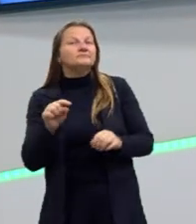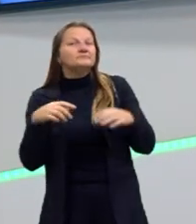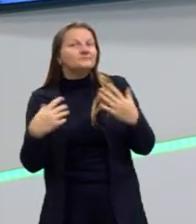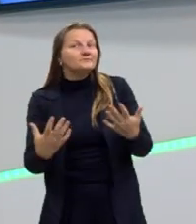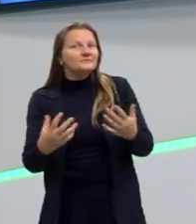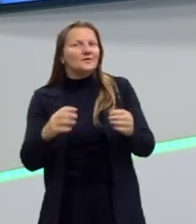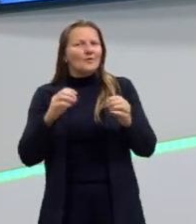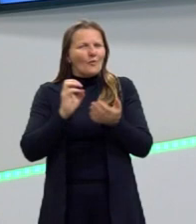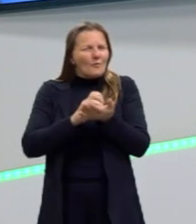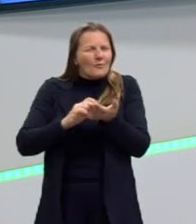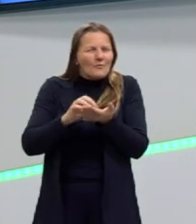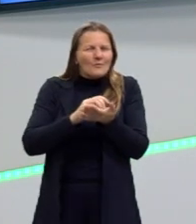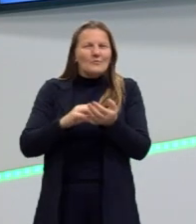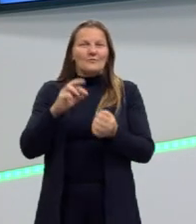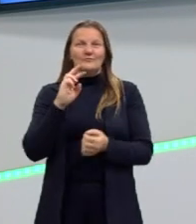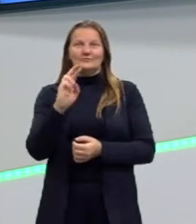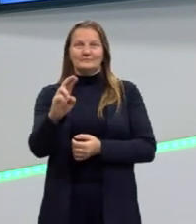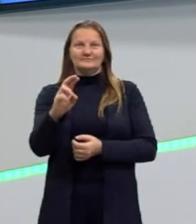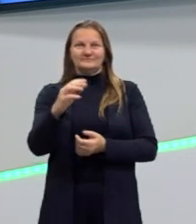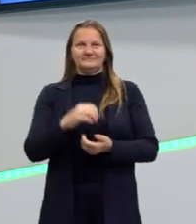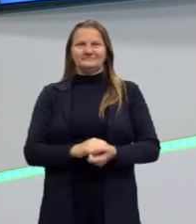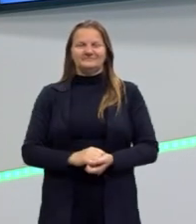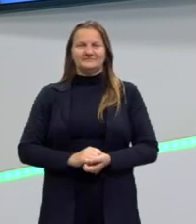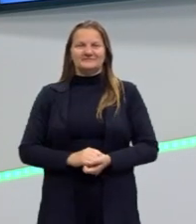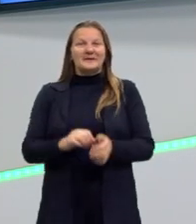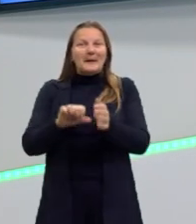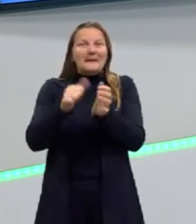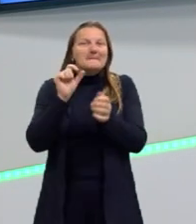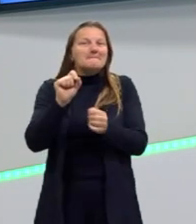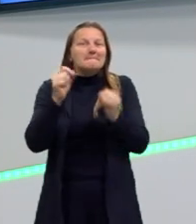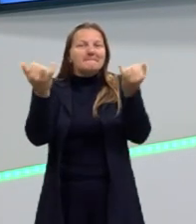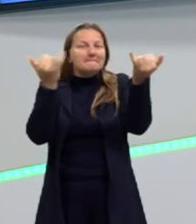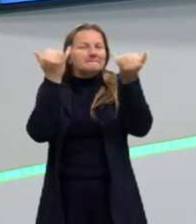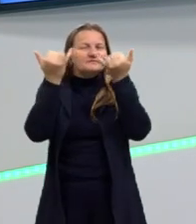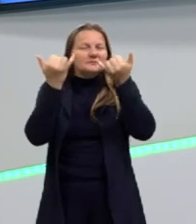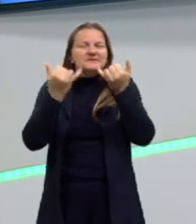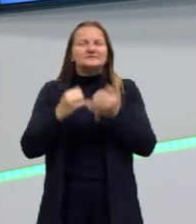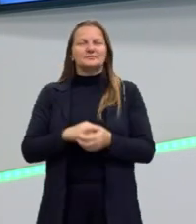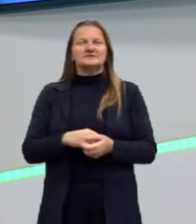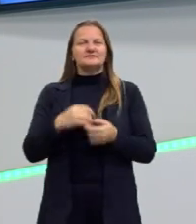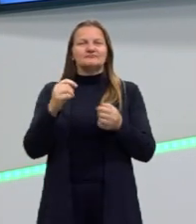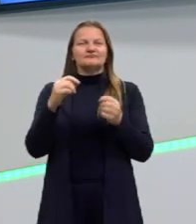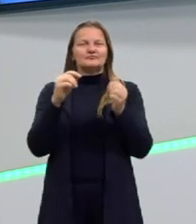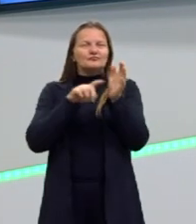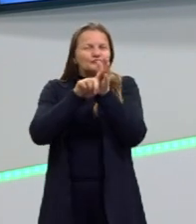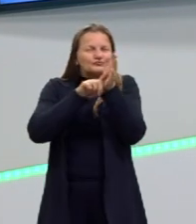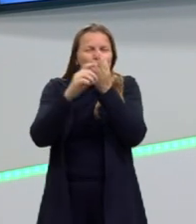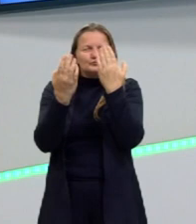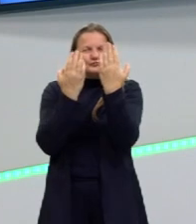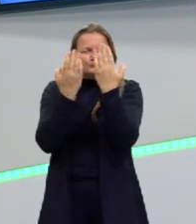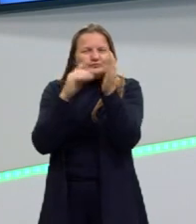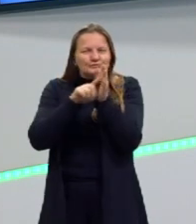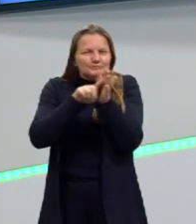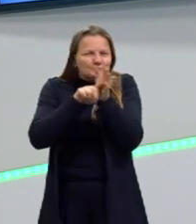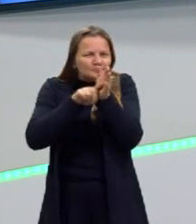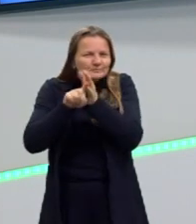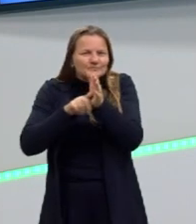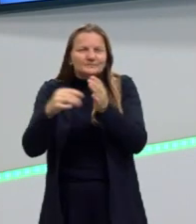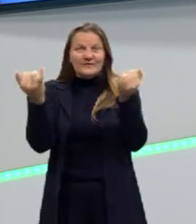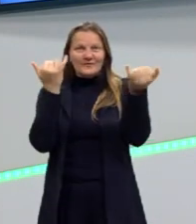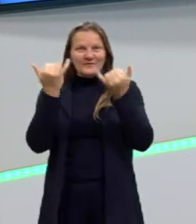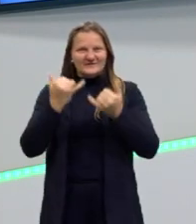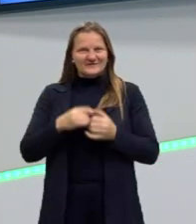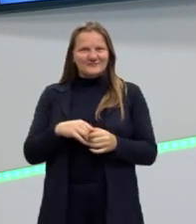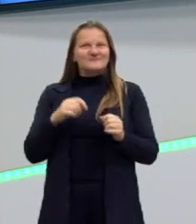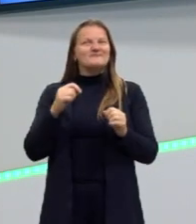resolver a nossa questão. Primeira coisa, a gente sempre analisa as informações que nós temos no enunciado. Então